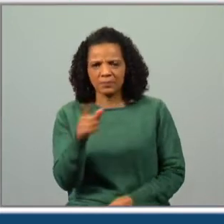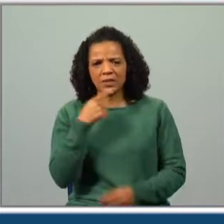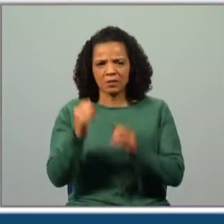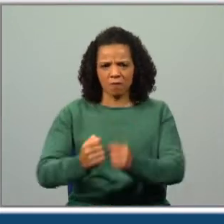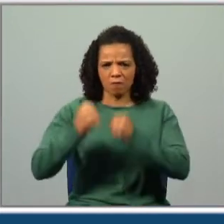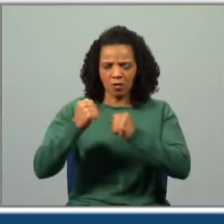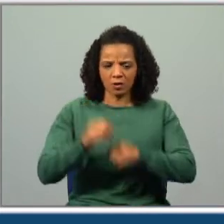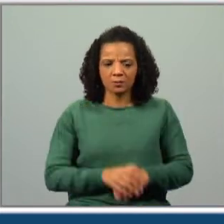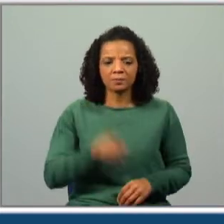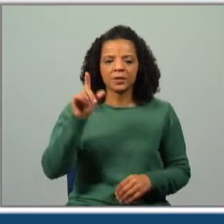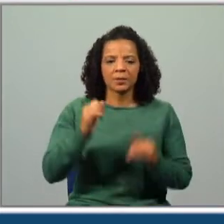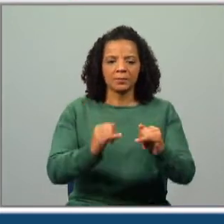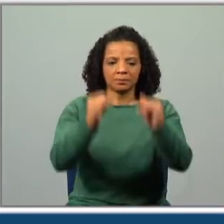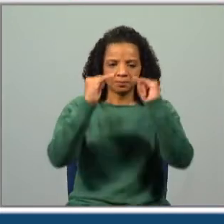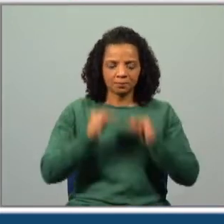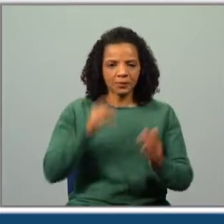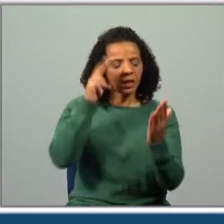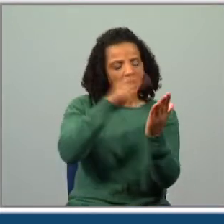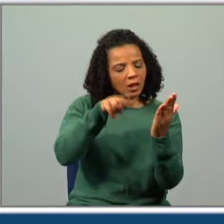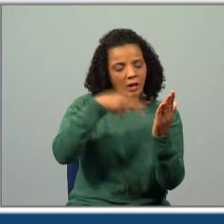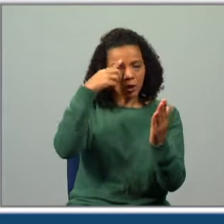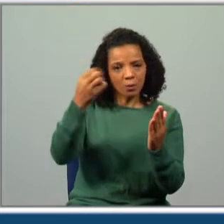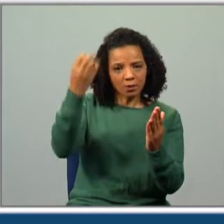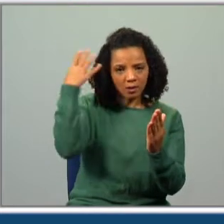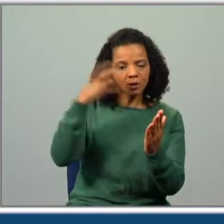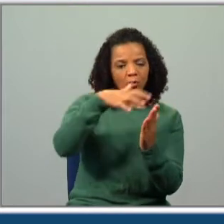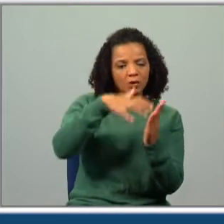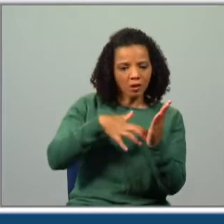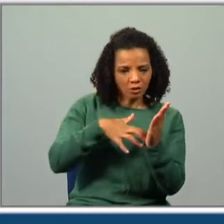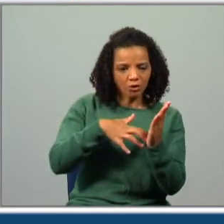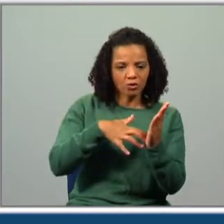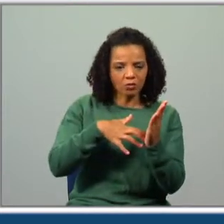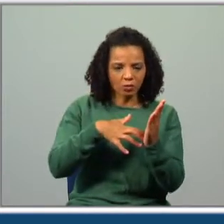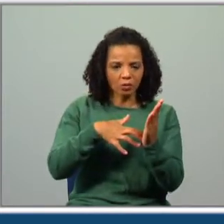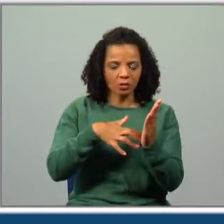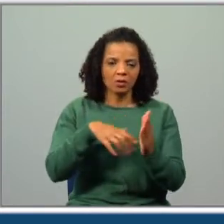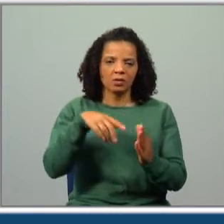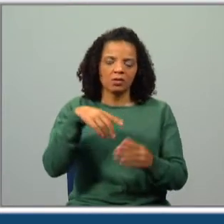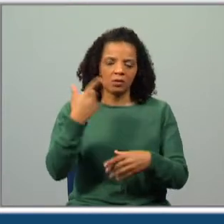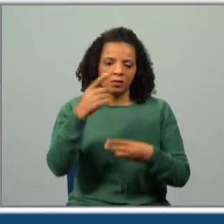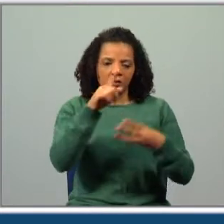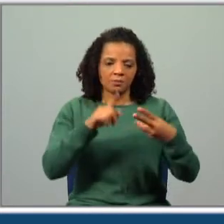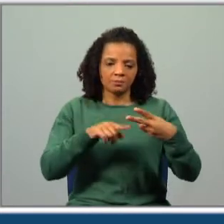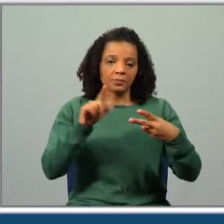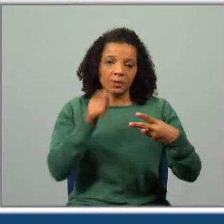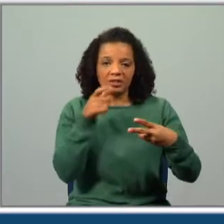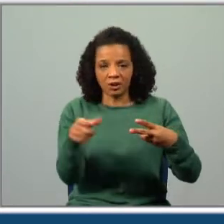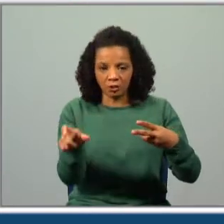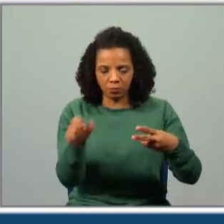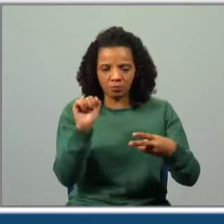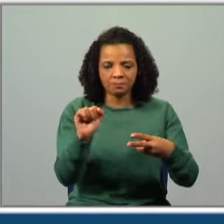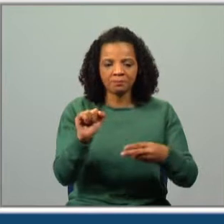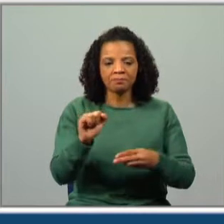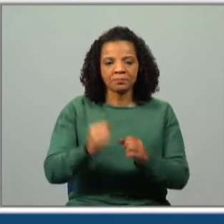é o domínio, o anão enorme e outras histórias. E vamos, claro, trabalhar a flexão dos adjetivos no grau